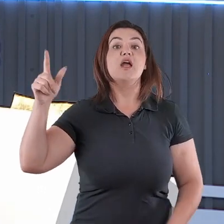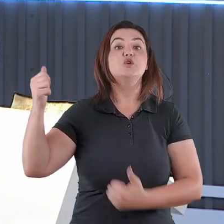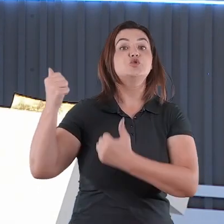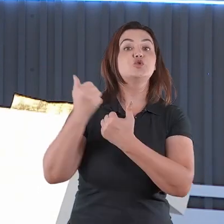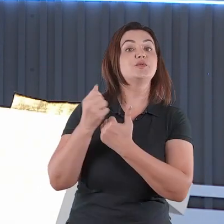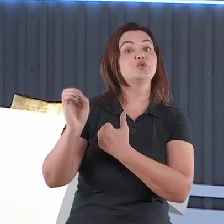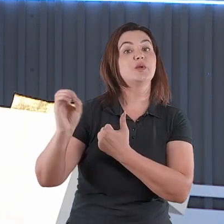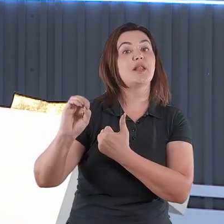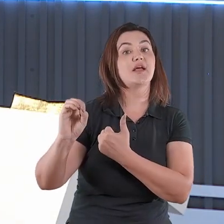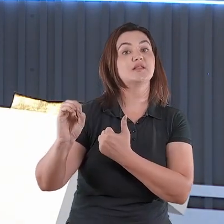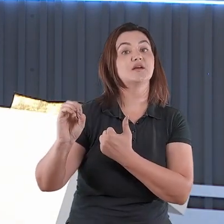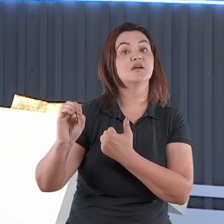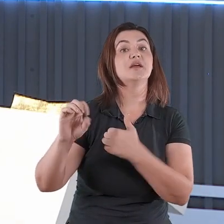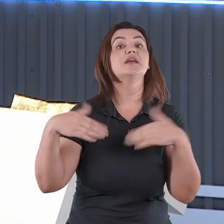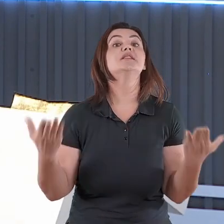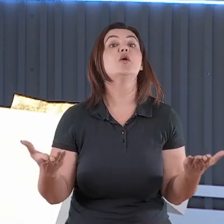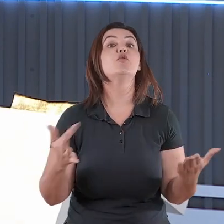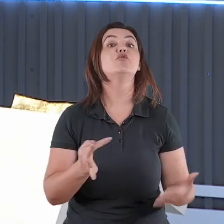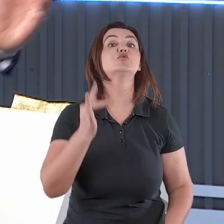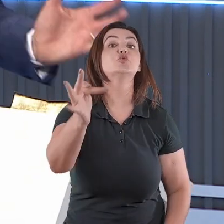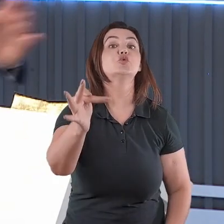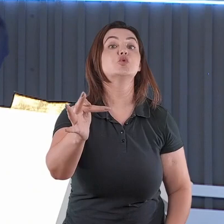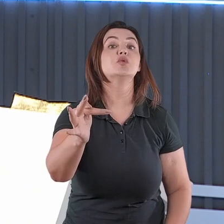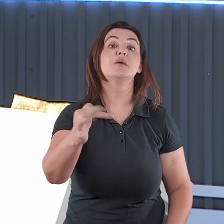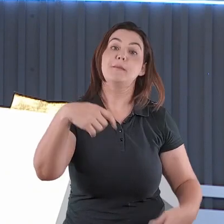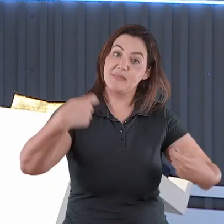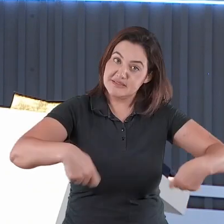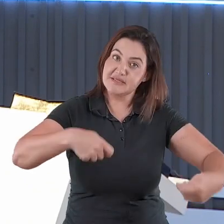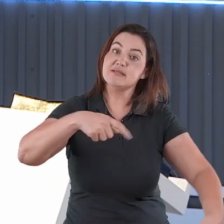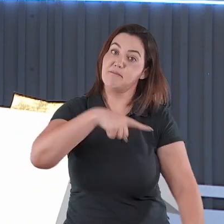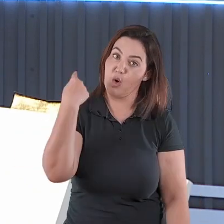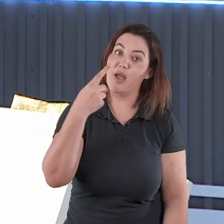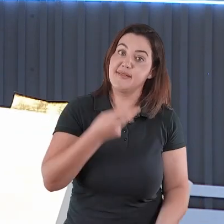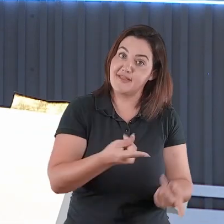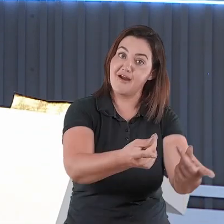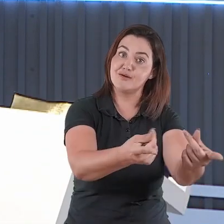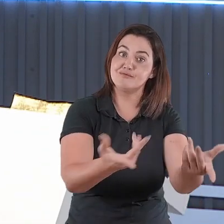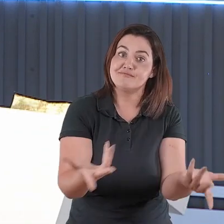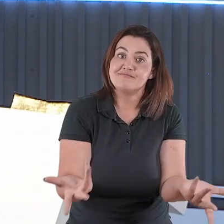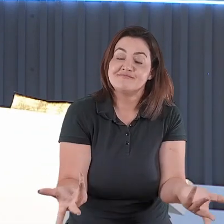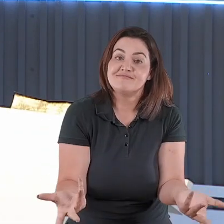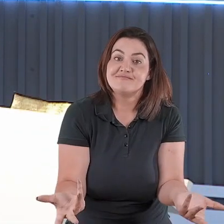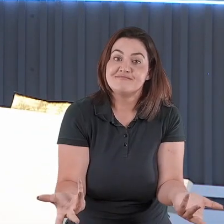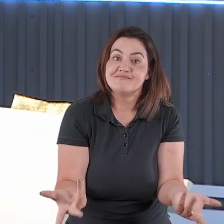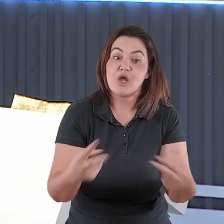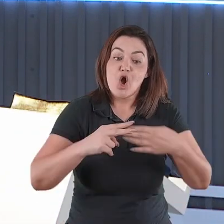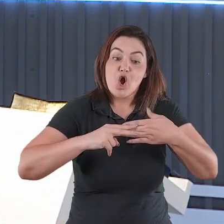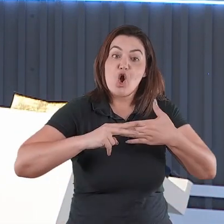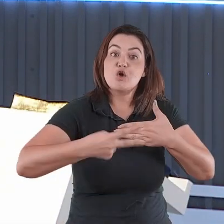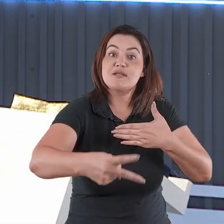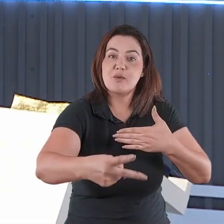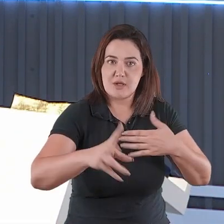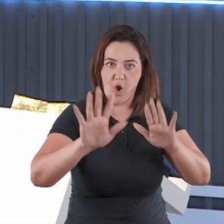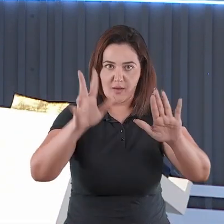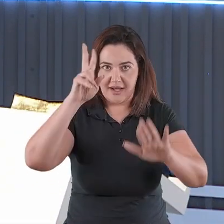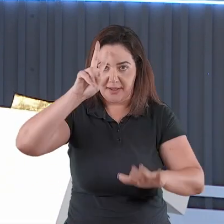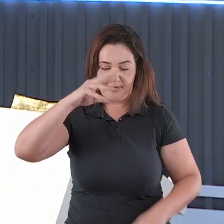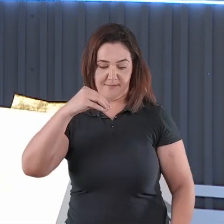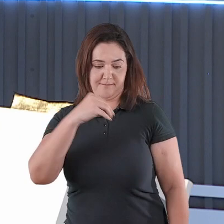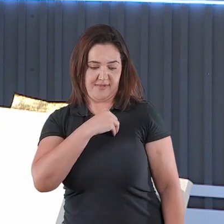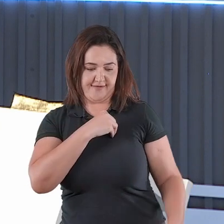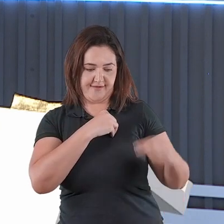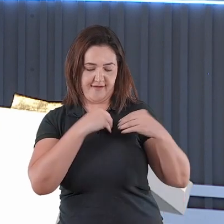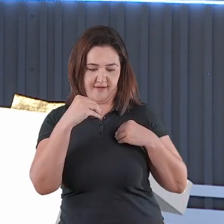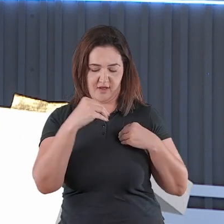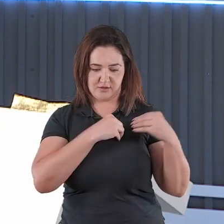que teremos que morrer nós mesmos pelos nossos pecados, a consequência do pecado recairá sobre